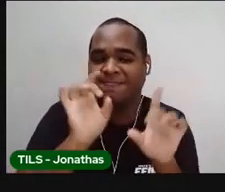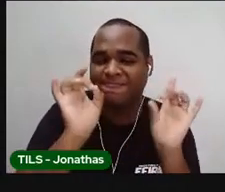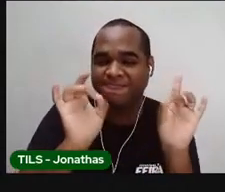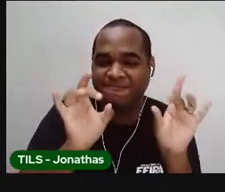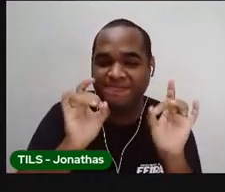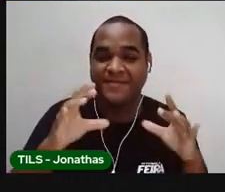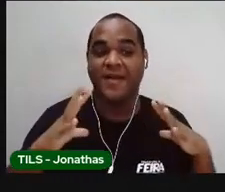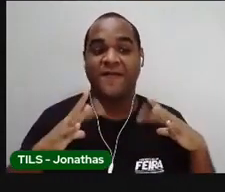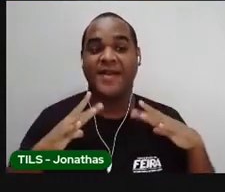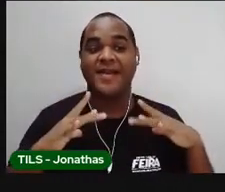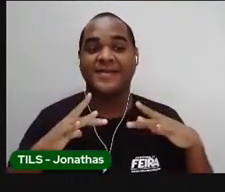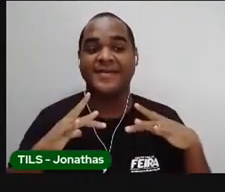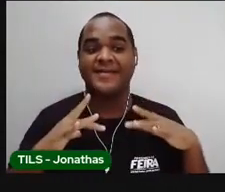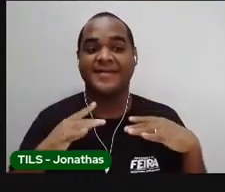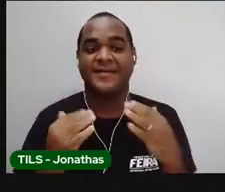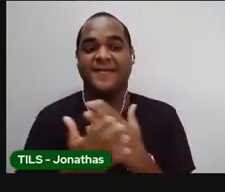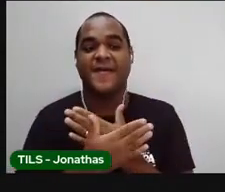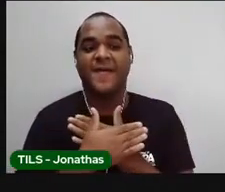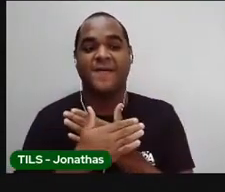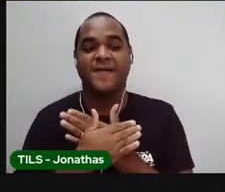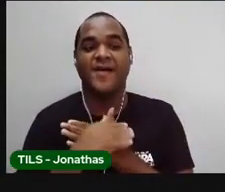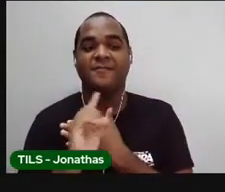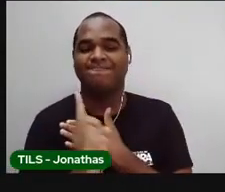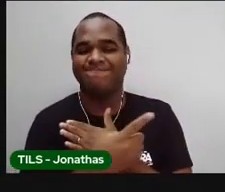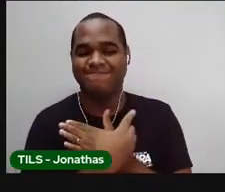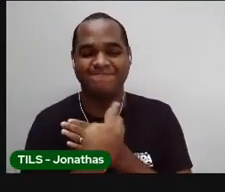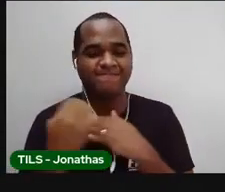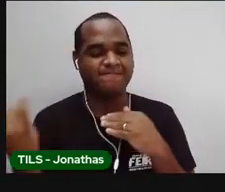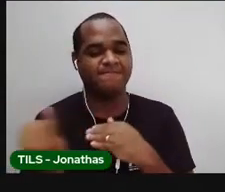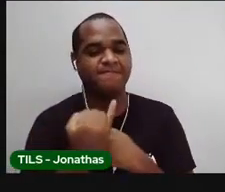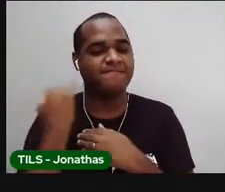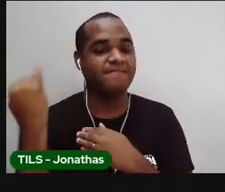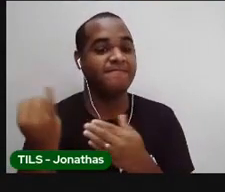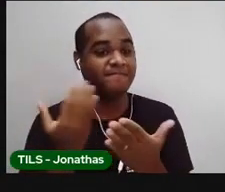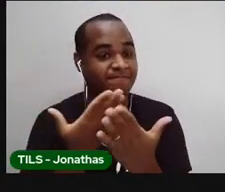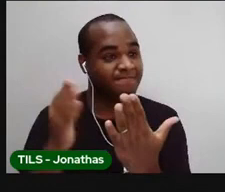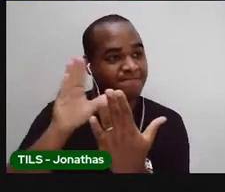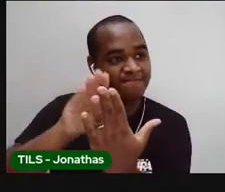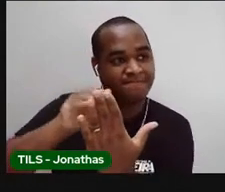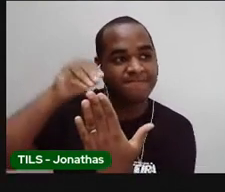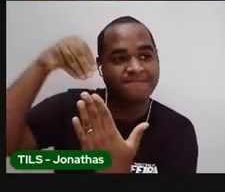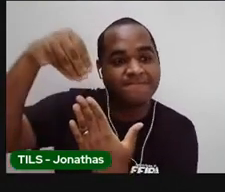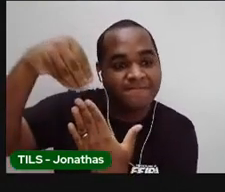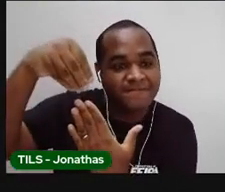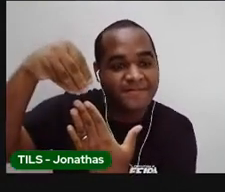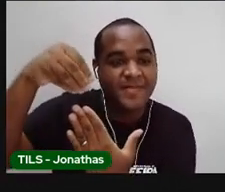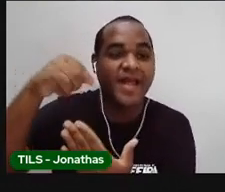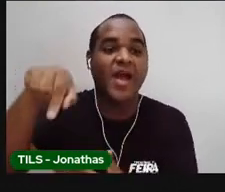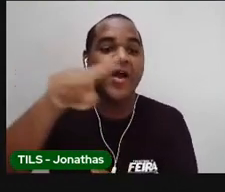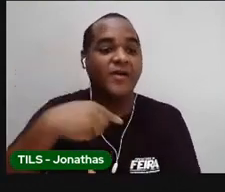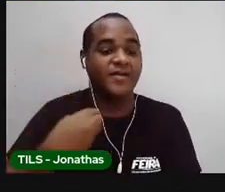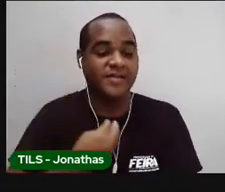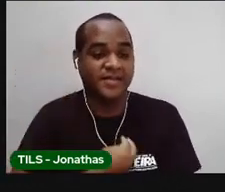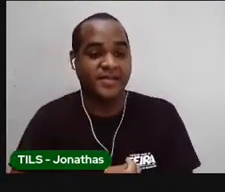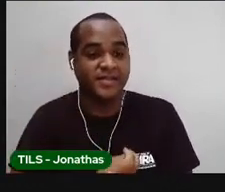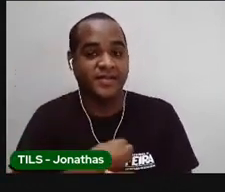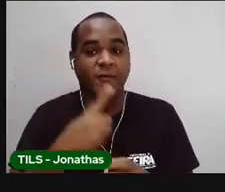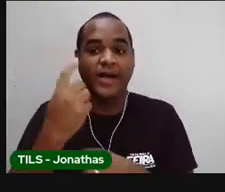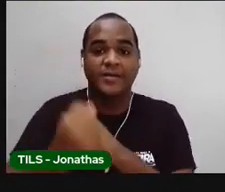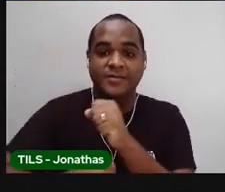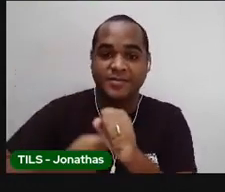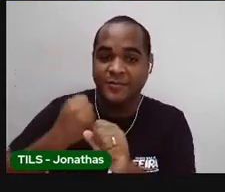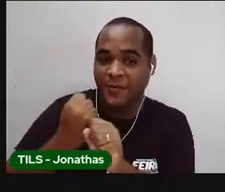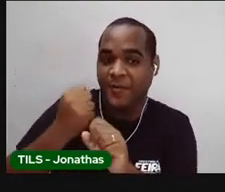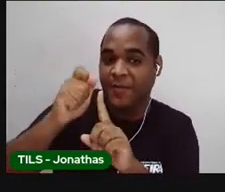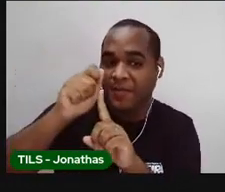feriados muito importantes para nós. No calendário, nós temos o mês e o ano.